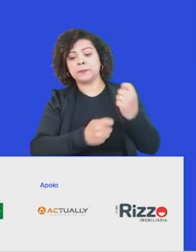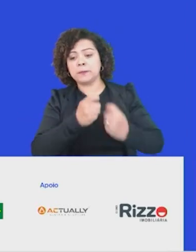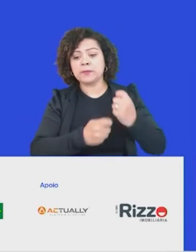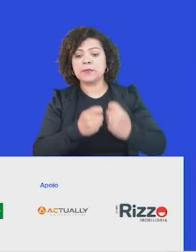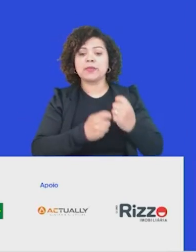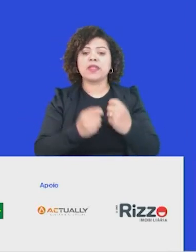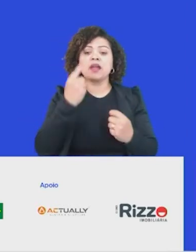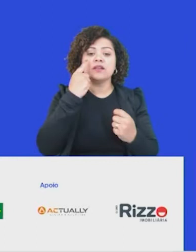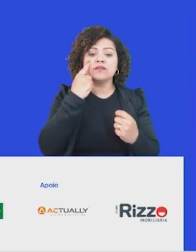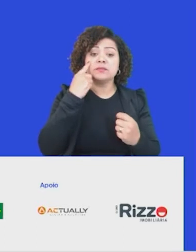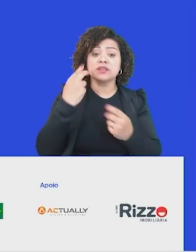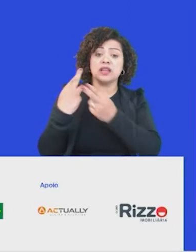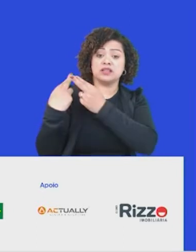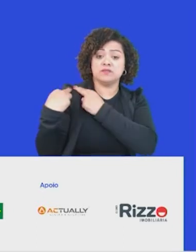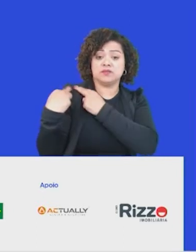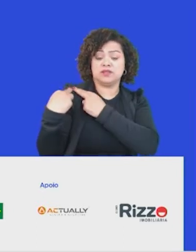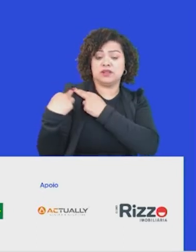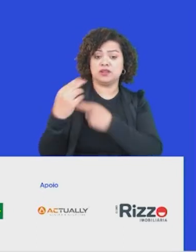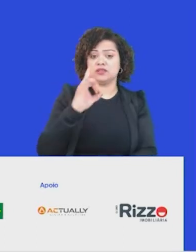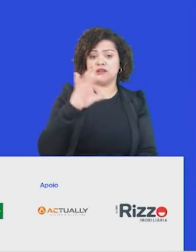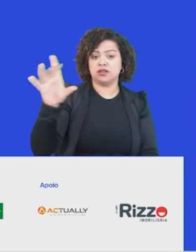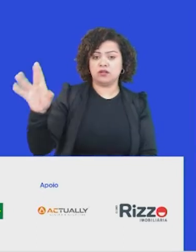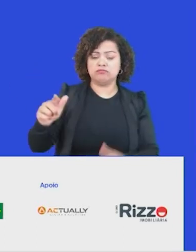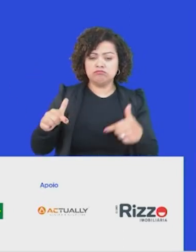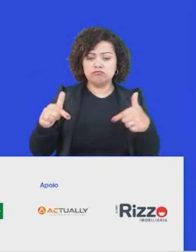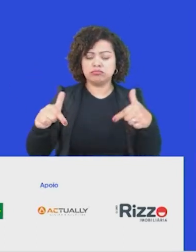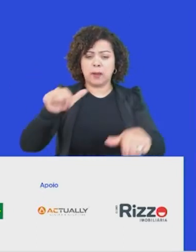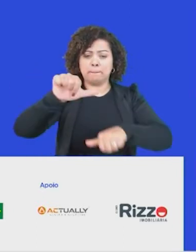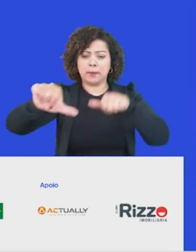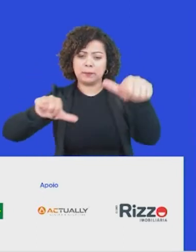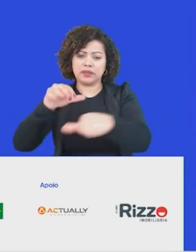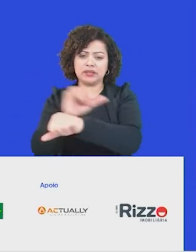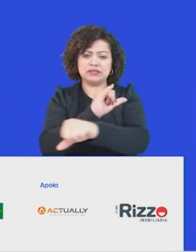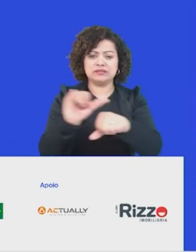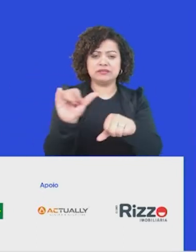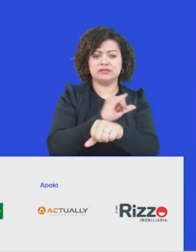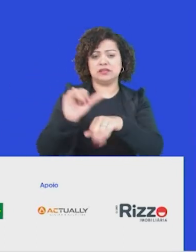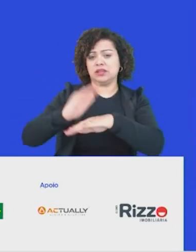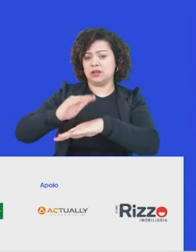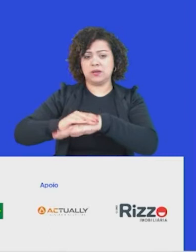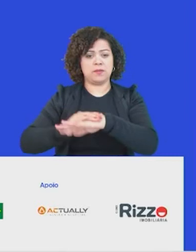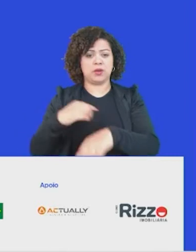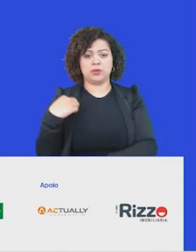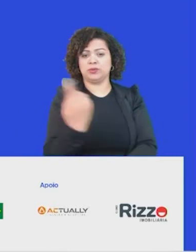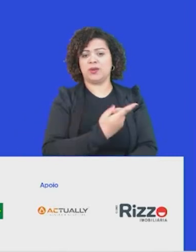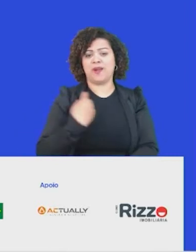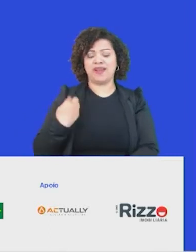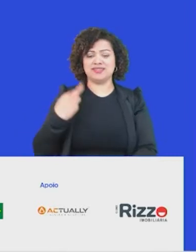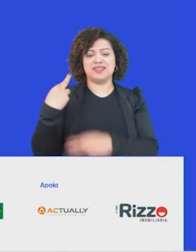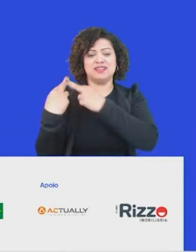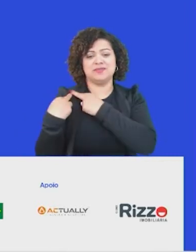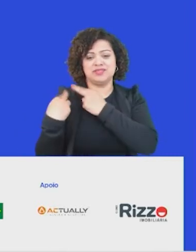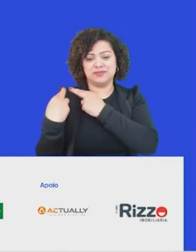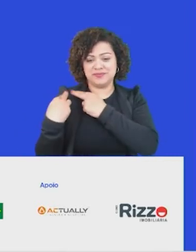uma responsabilidade muito grande. Quando a gente olha o Edmond Trust, que é o índice de confiança, um barômetro que é